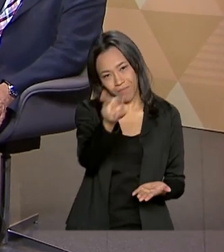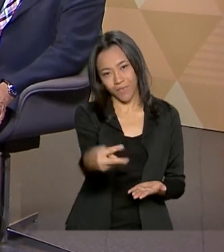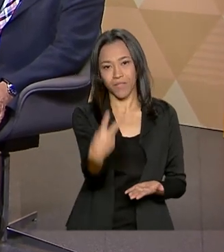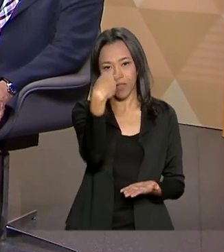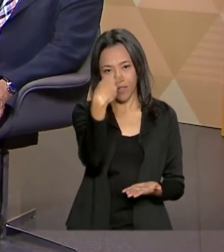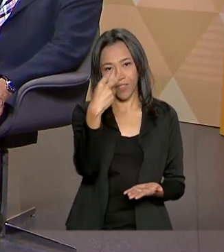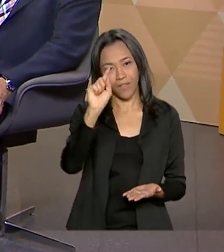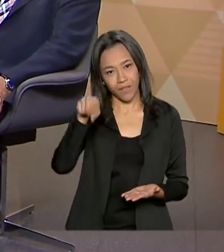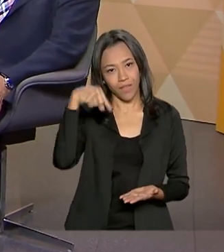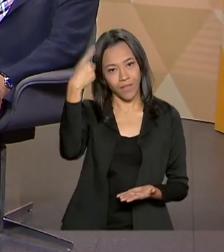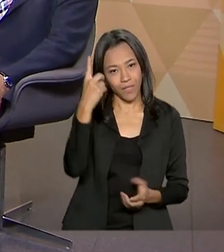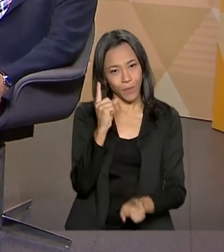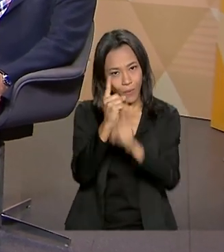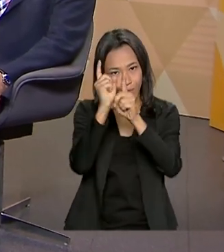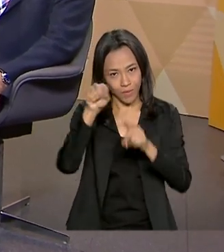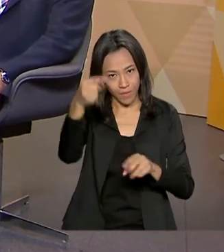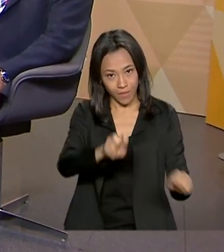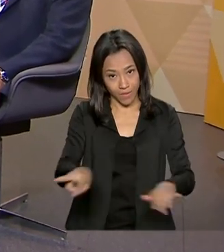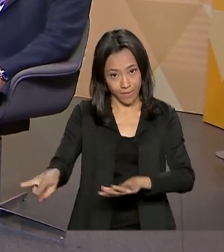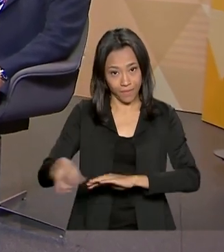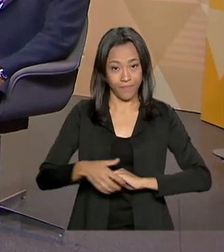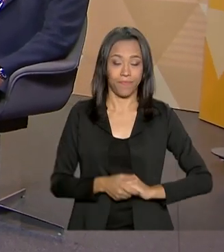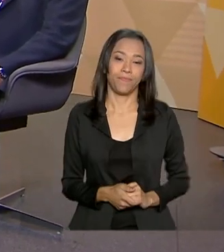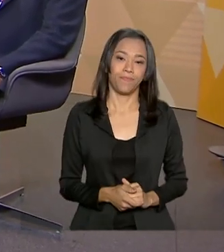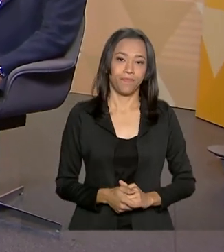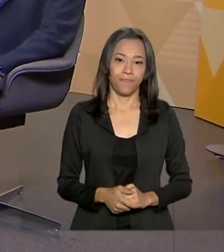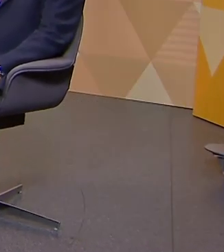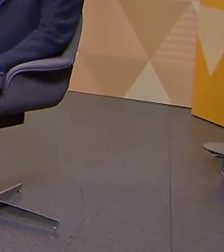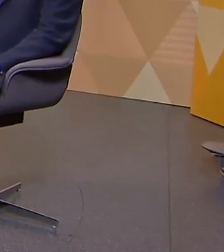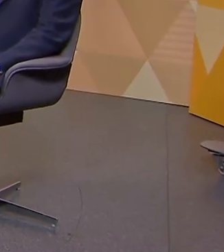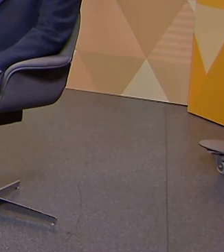pela companhia e até a próxima semana. E aí